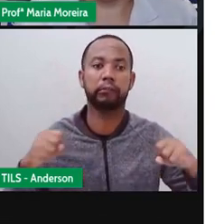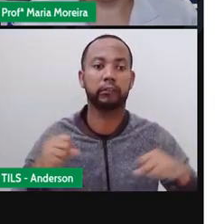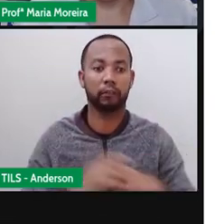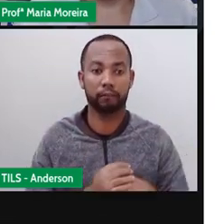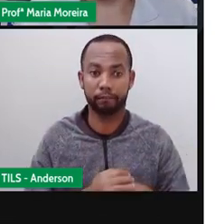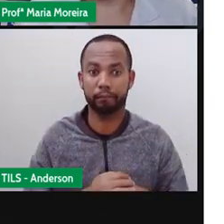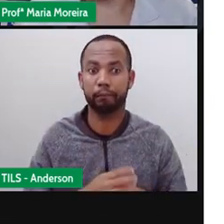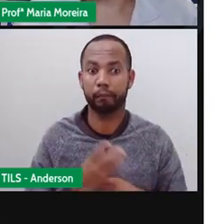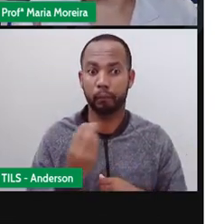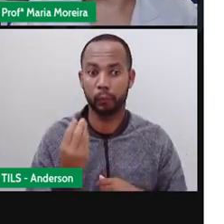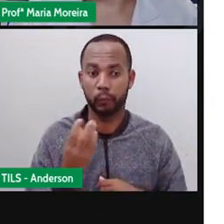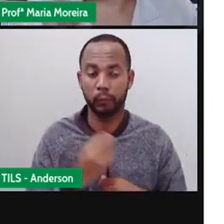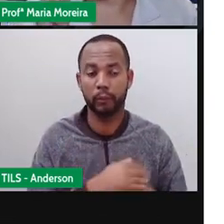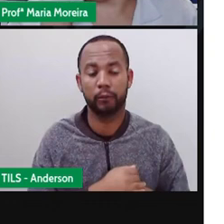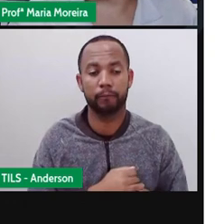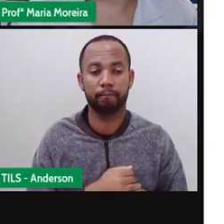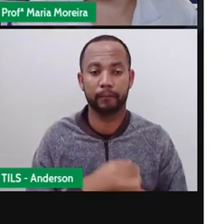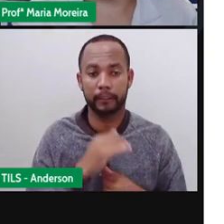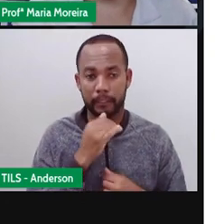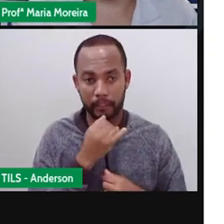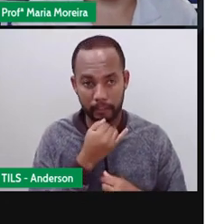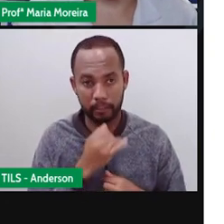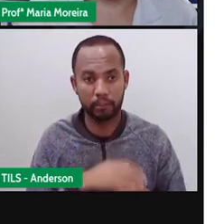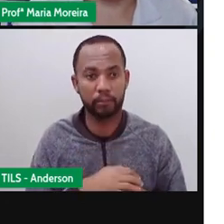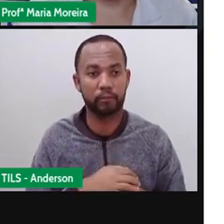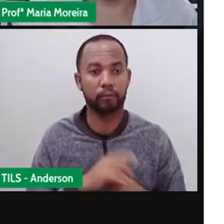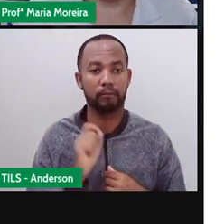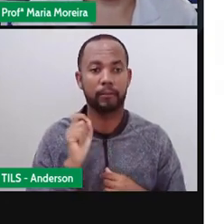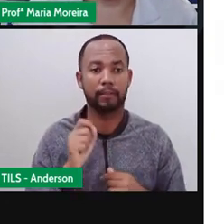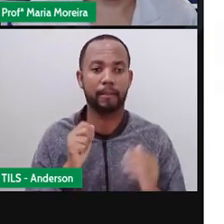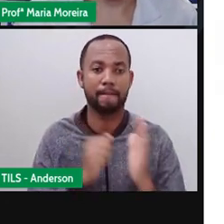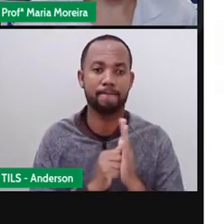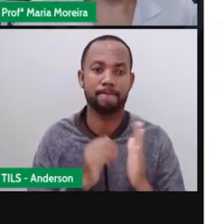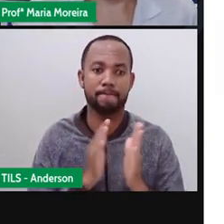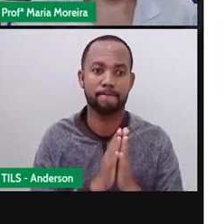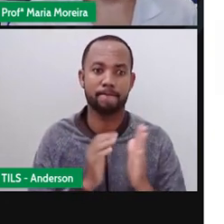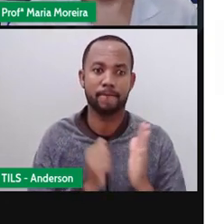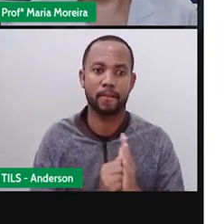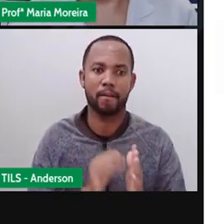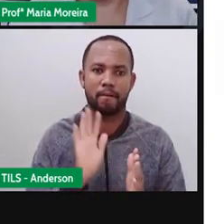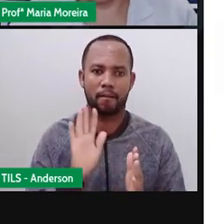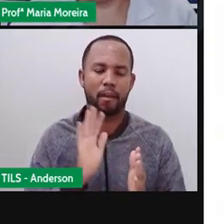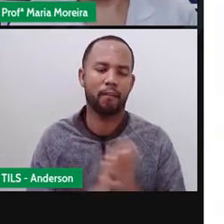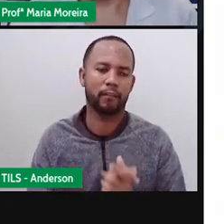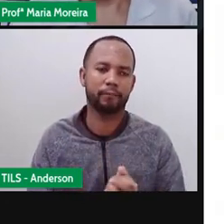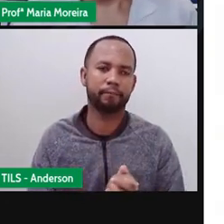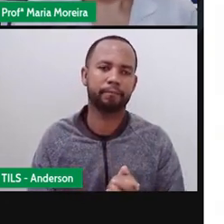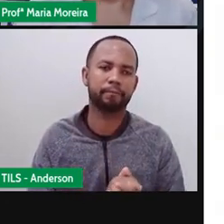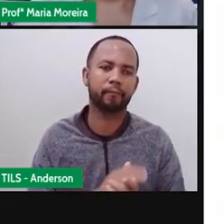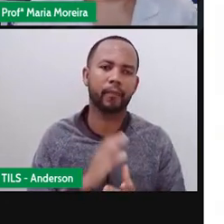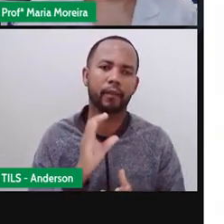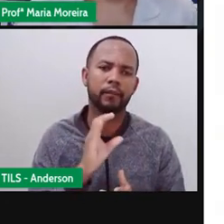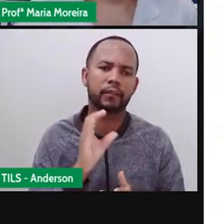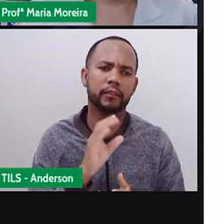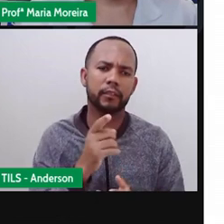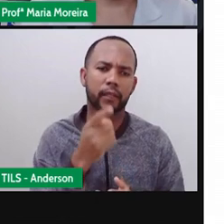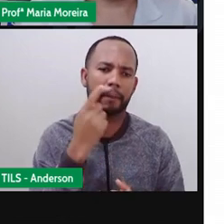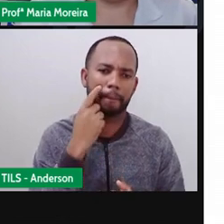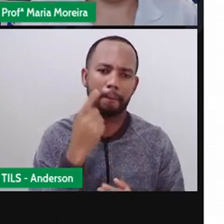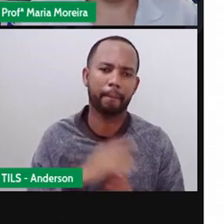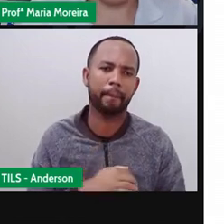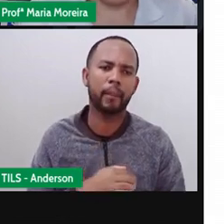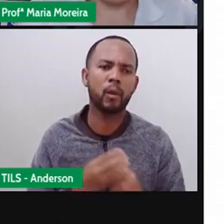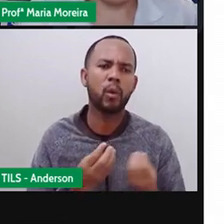Chateada. Chateada, tão chateada que ela resolve aí dar o troco, não é isso? Letra C. Como se